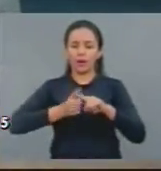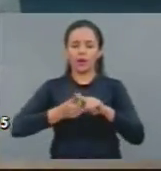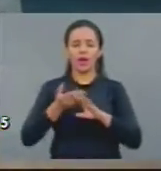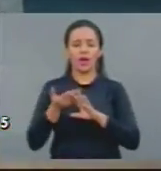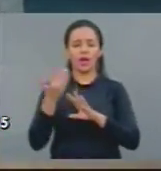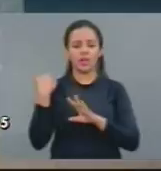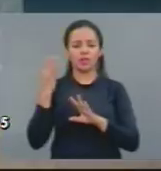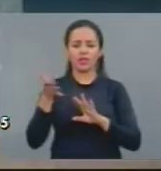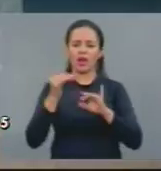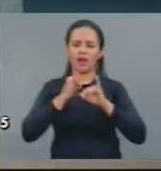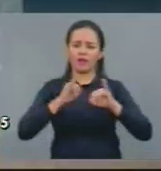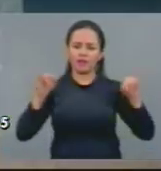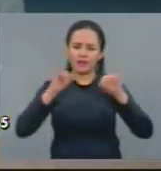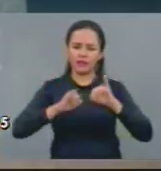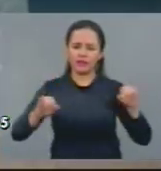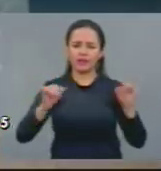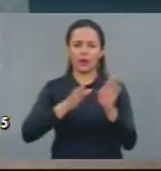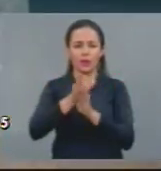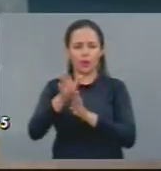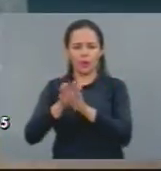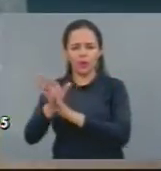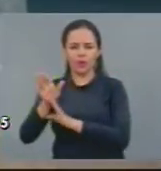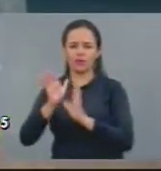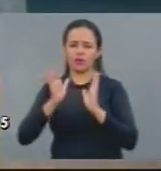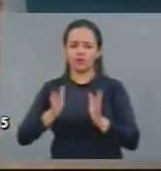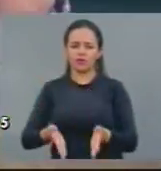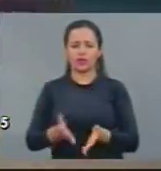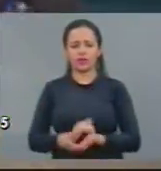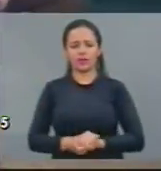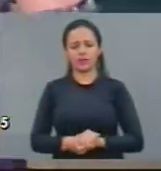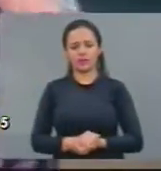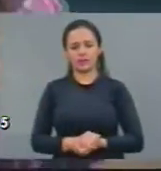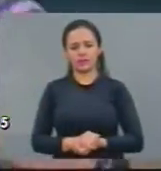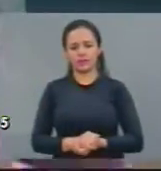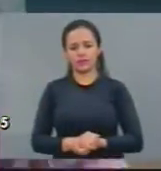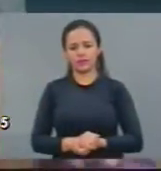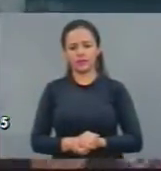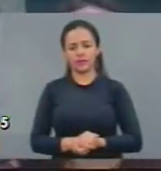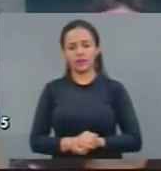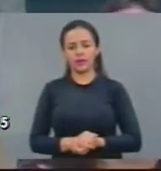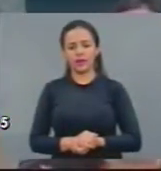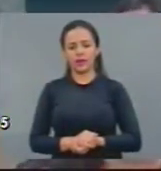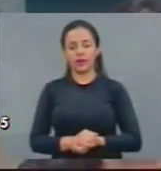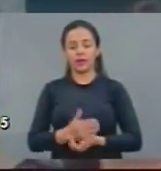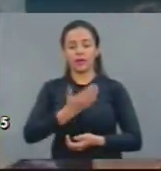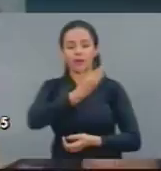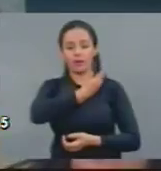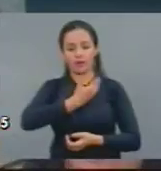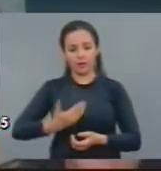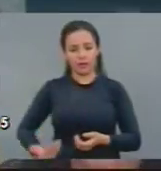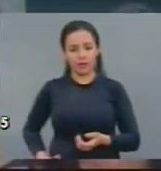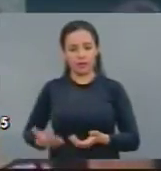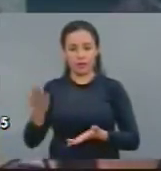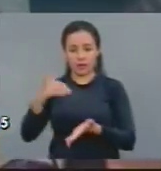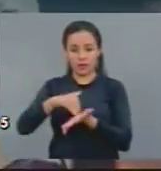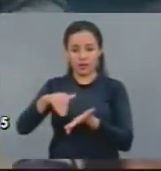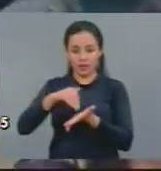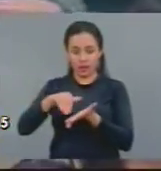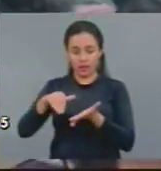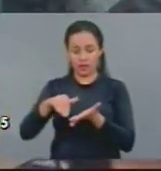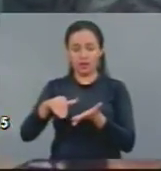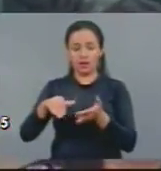No governo anterior, eu havia feito aqui um pronunciamento e critiquei o governo e a Secretaria de Agricultura,